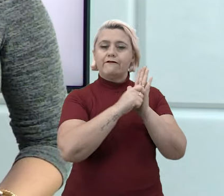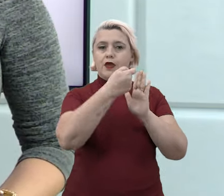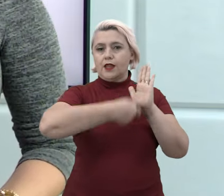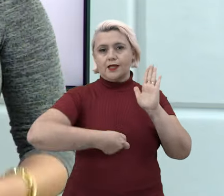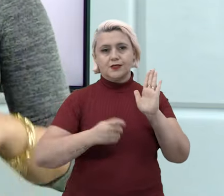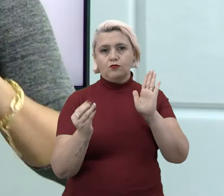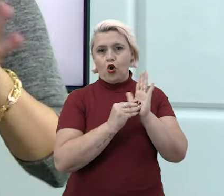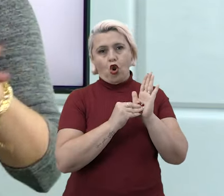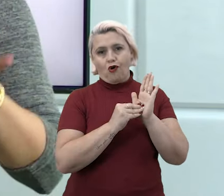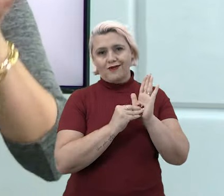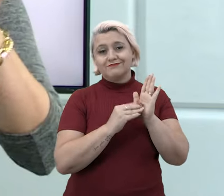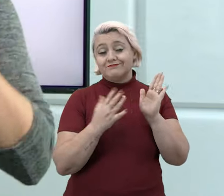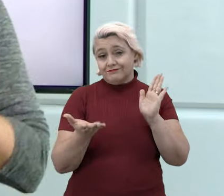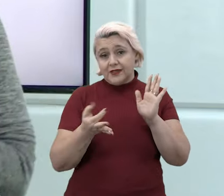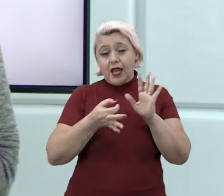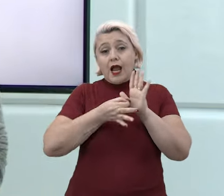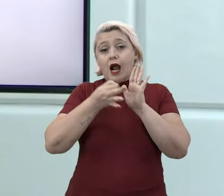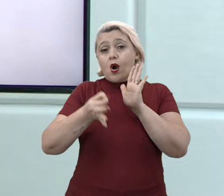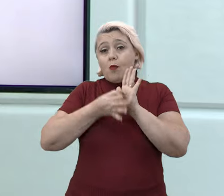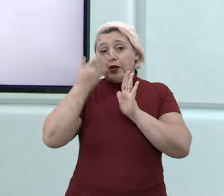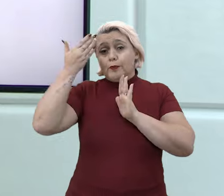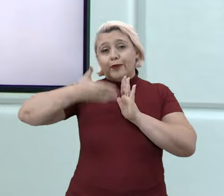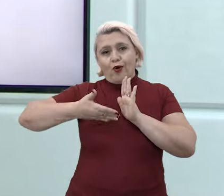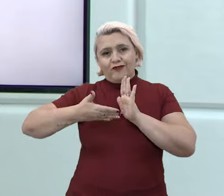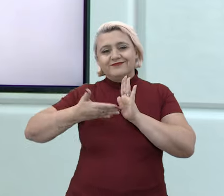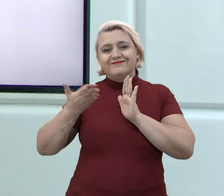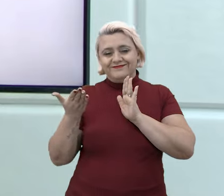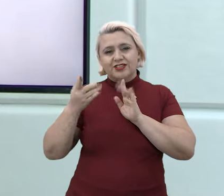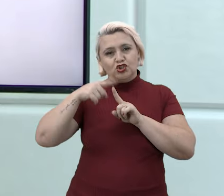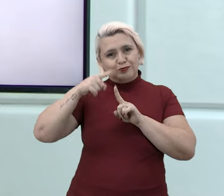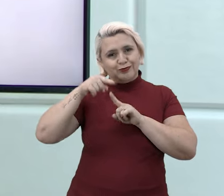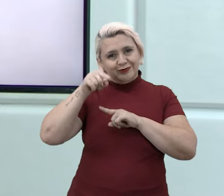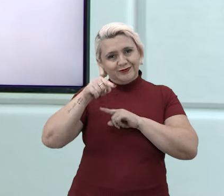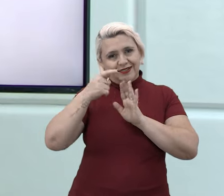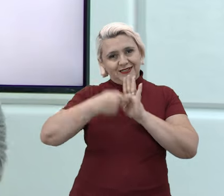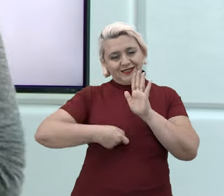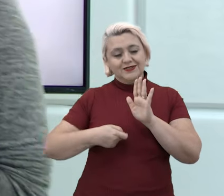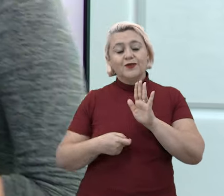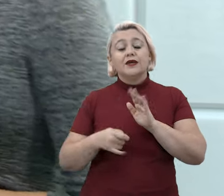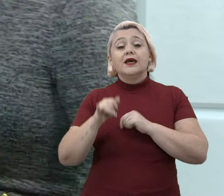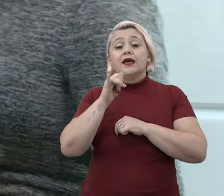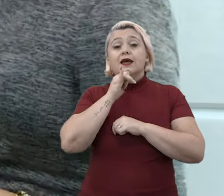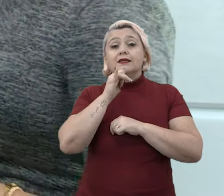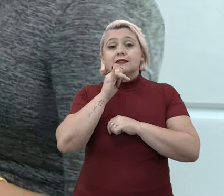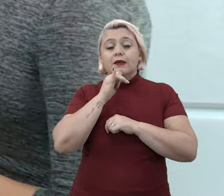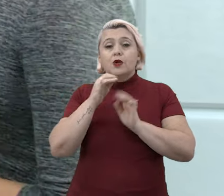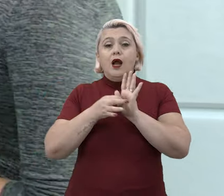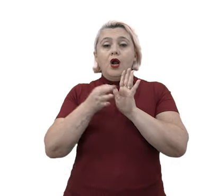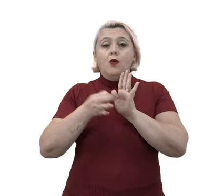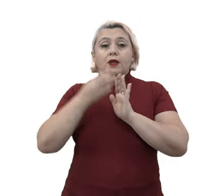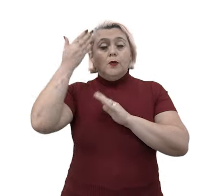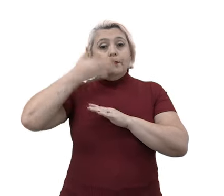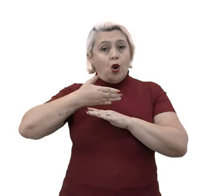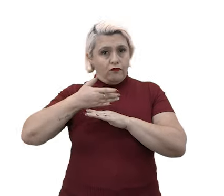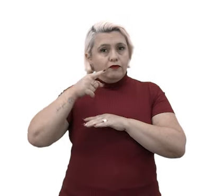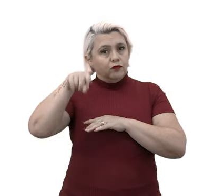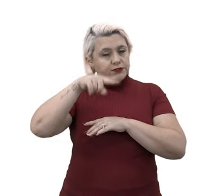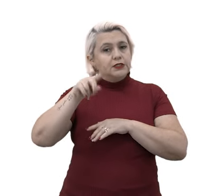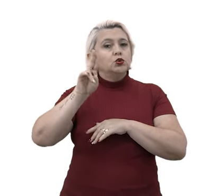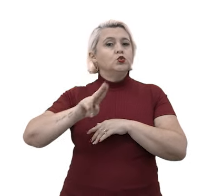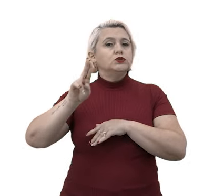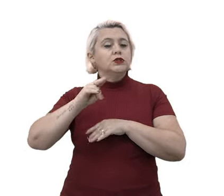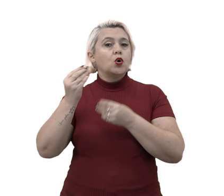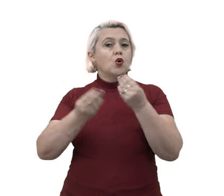comprovado. Pronto, é um argumento por comprovação. Então, olha só, na prática, argumento por